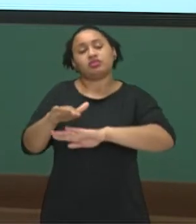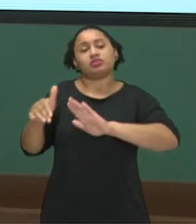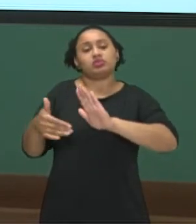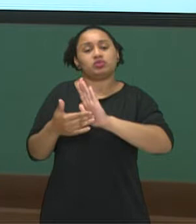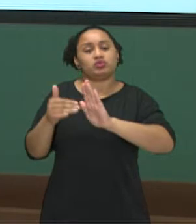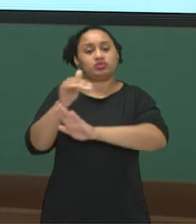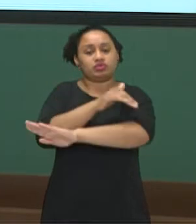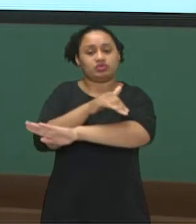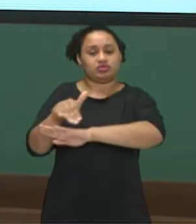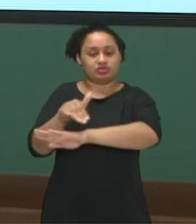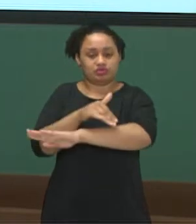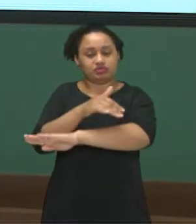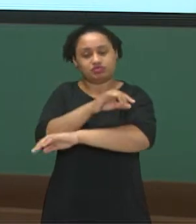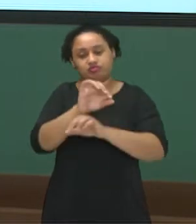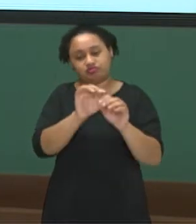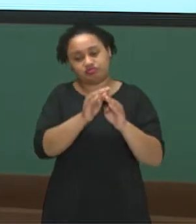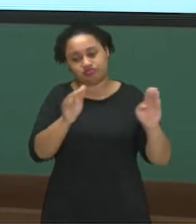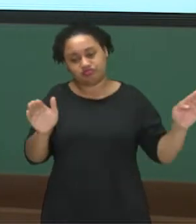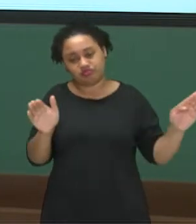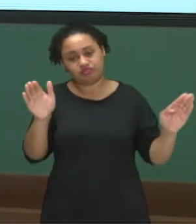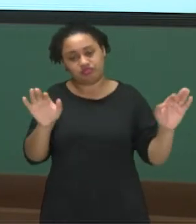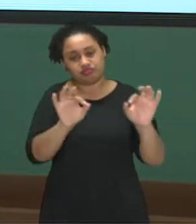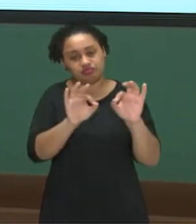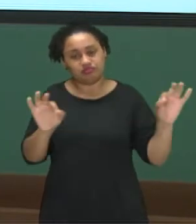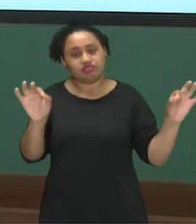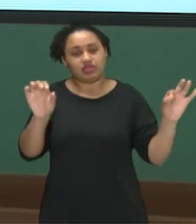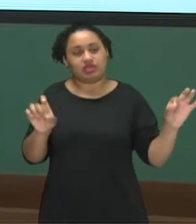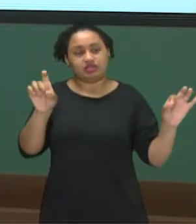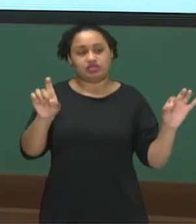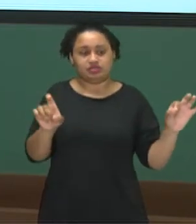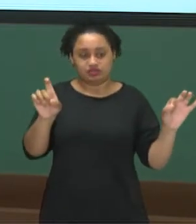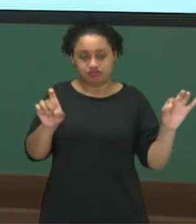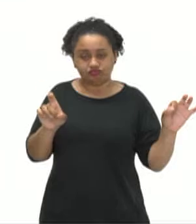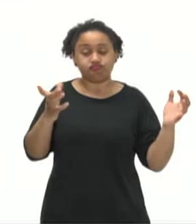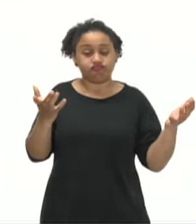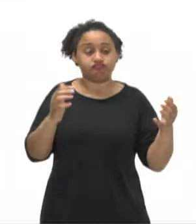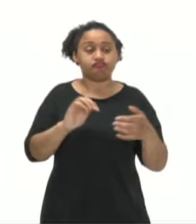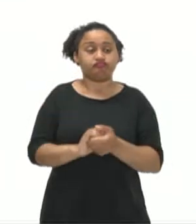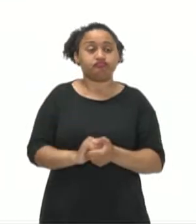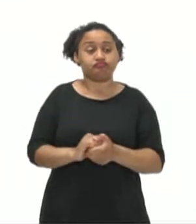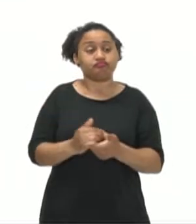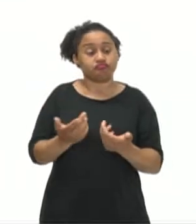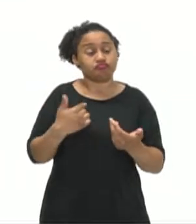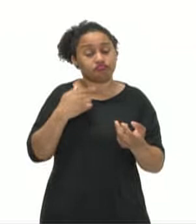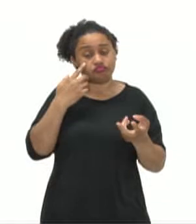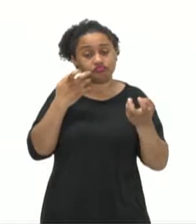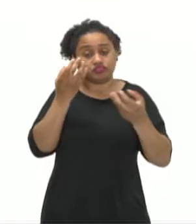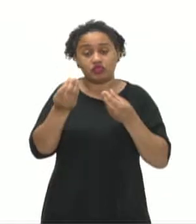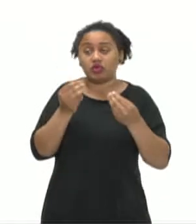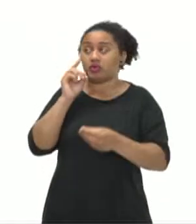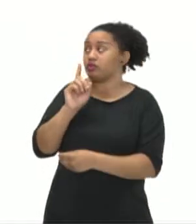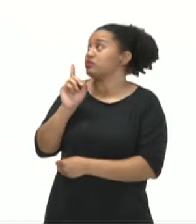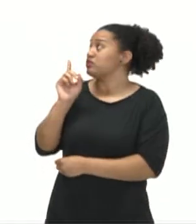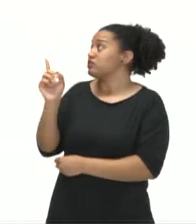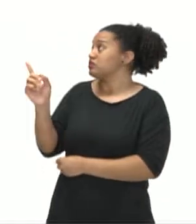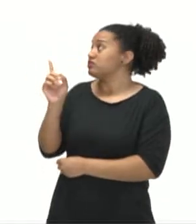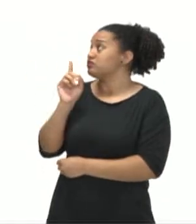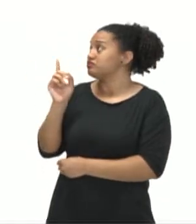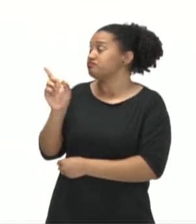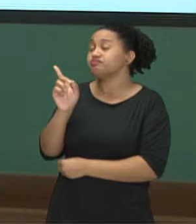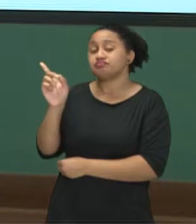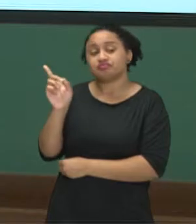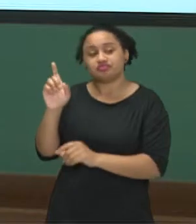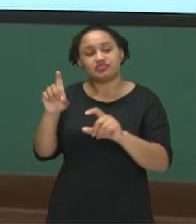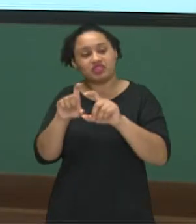eu desconheço. Então, dois quintos de x mais 400 igual a metade de x, equação que